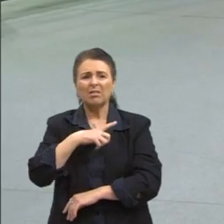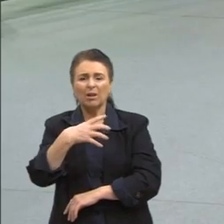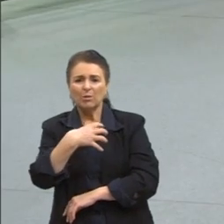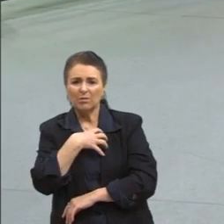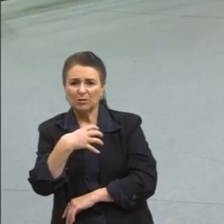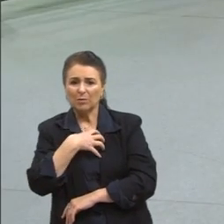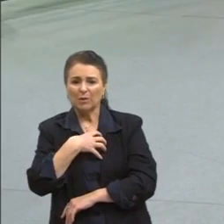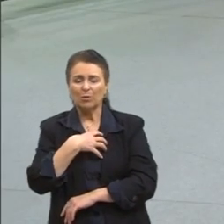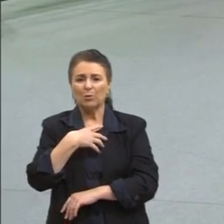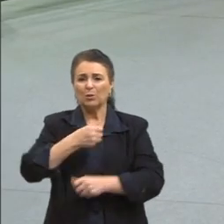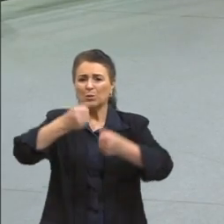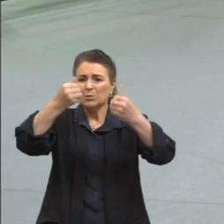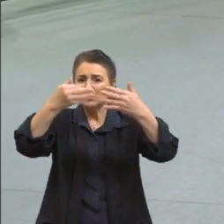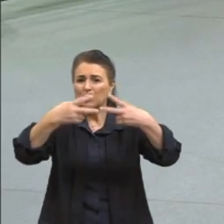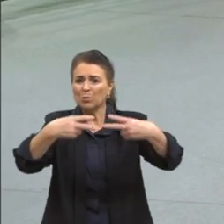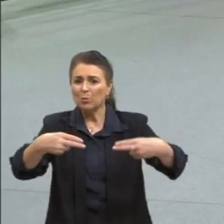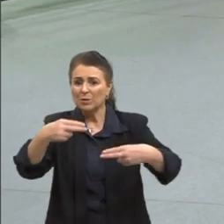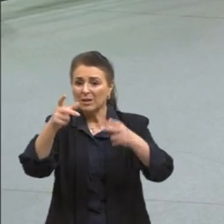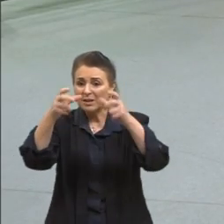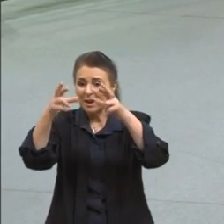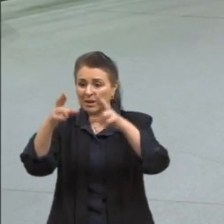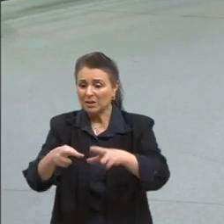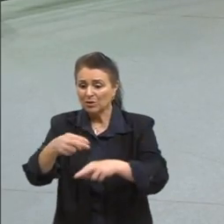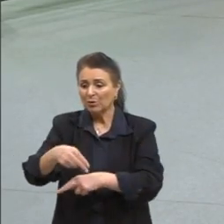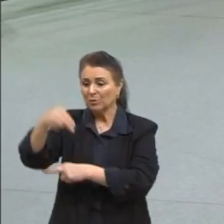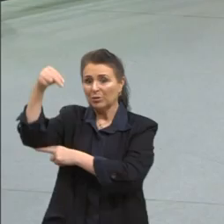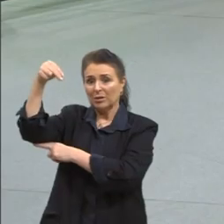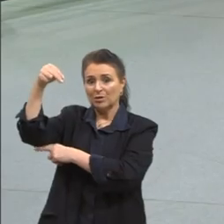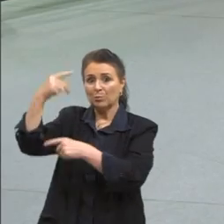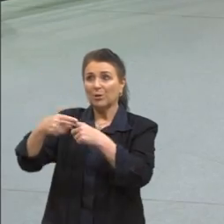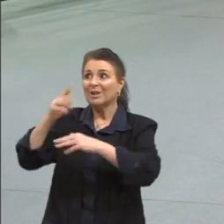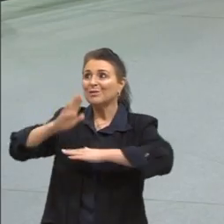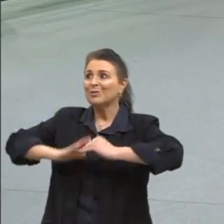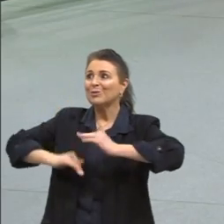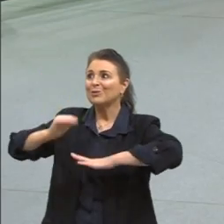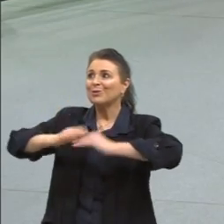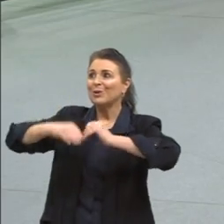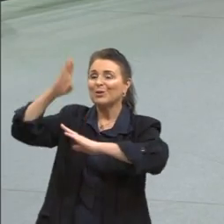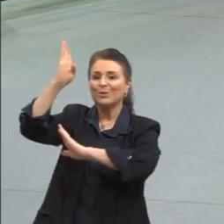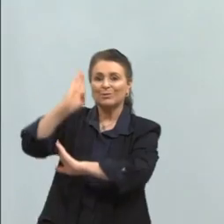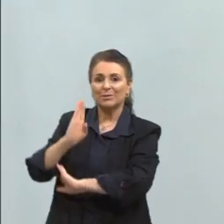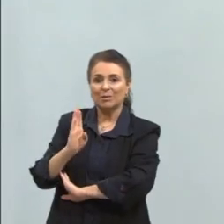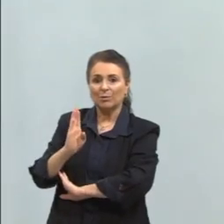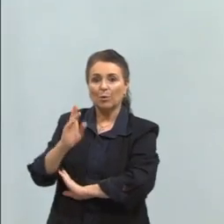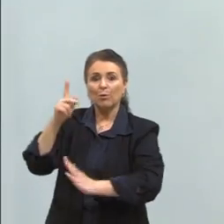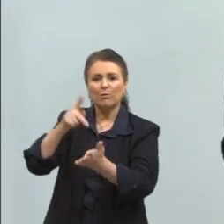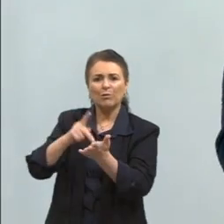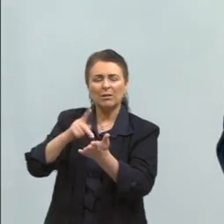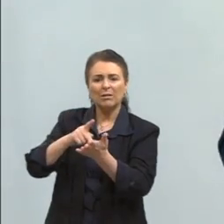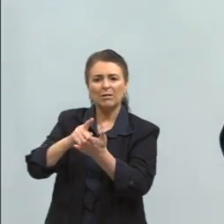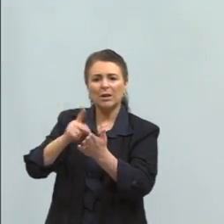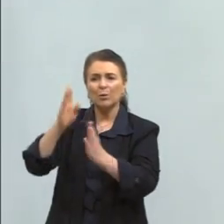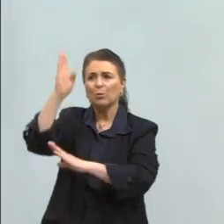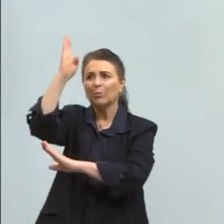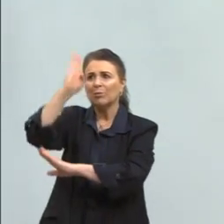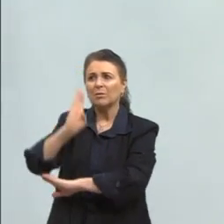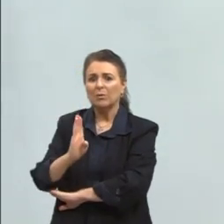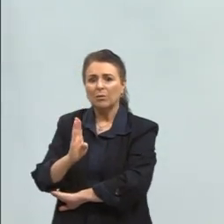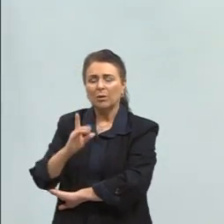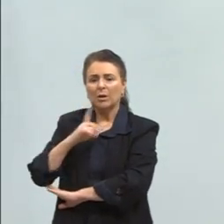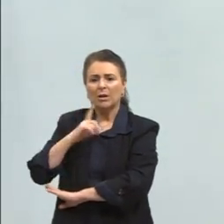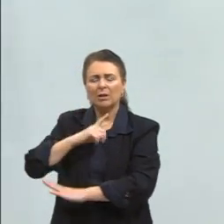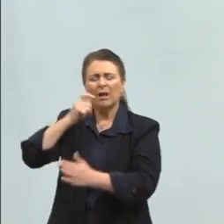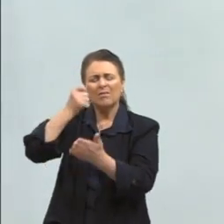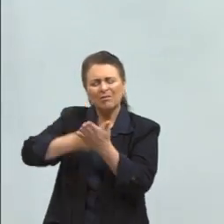falo em Nordeste, porque eu acho que eles construíram e constroem o nosso Brasil. O verdadeiro Brasil, o Brasil daquela pessoa que tem que estar ali